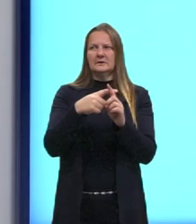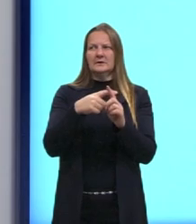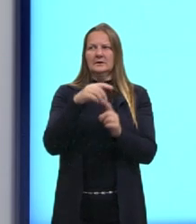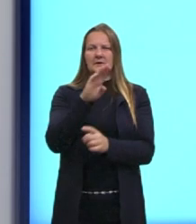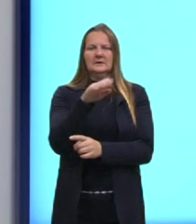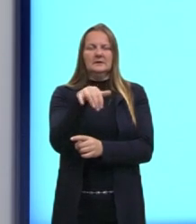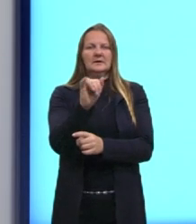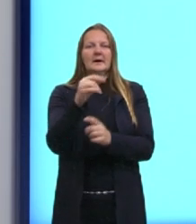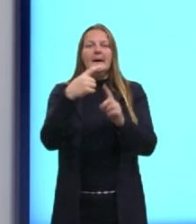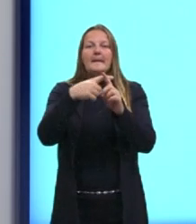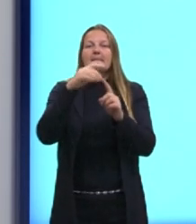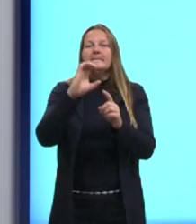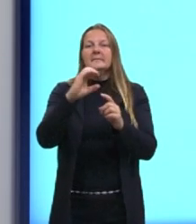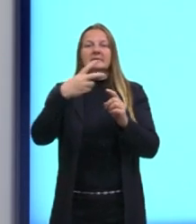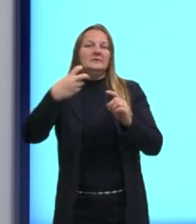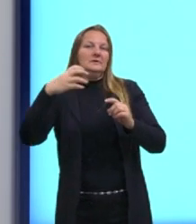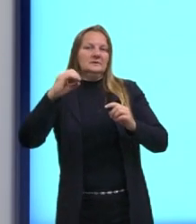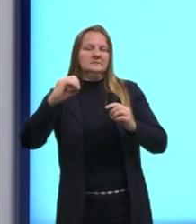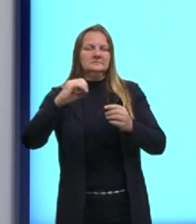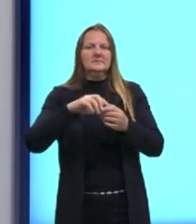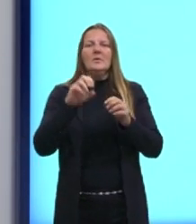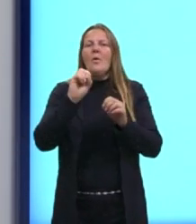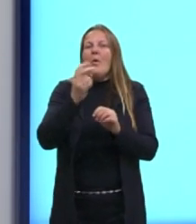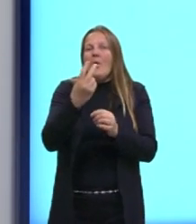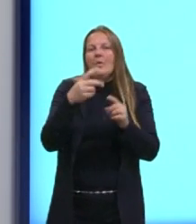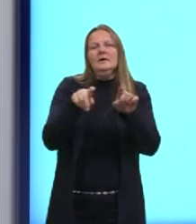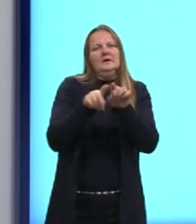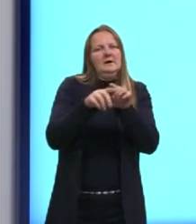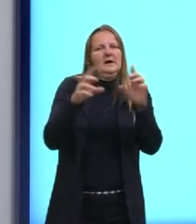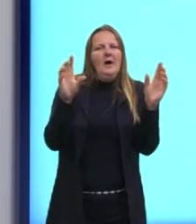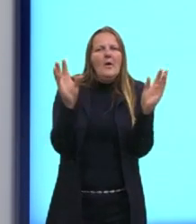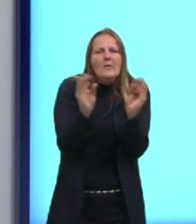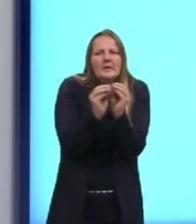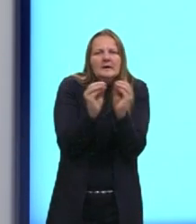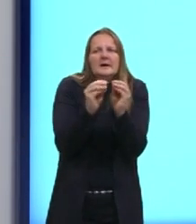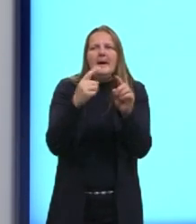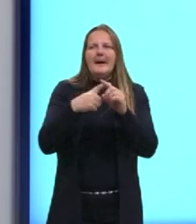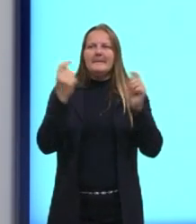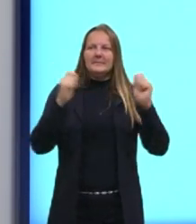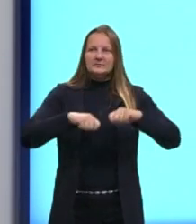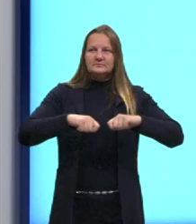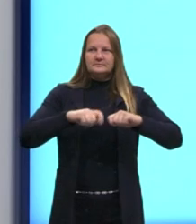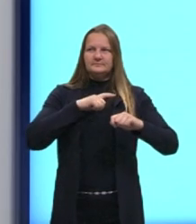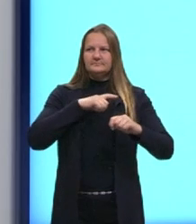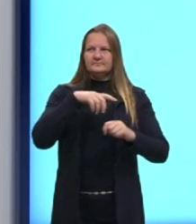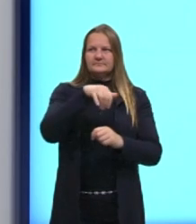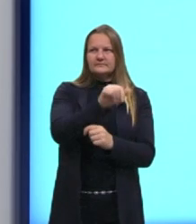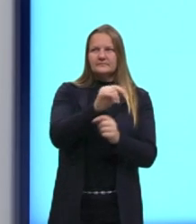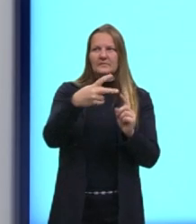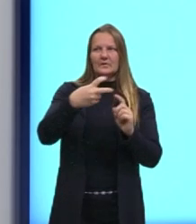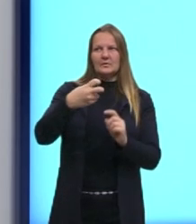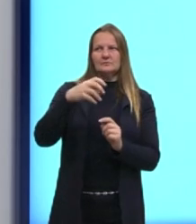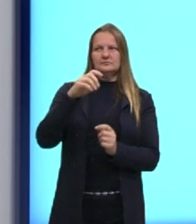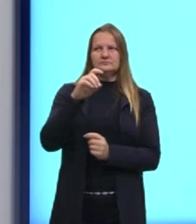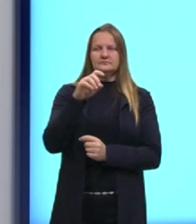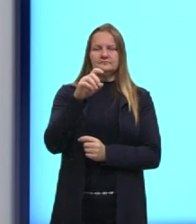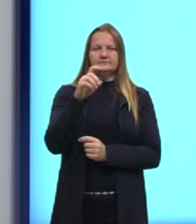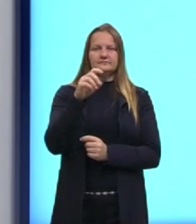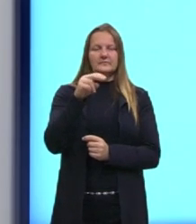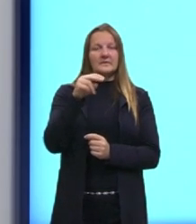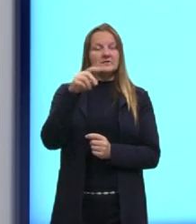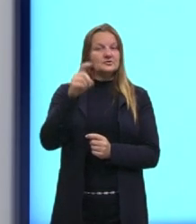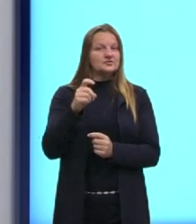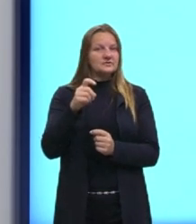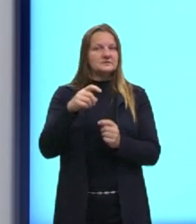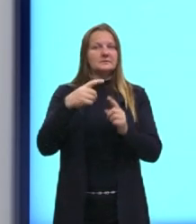C é igual a zero. Ou a equação reduzida, Y é igual a MX mais N.